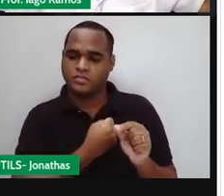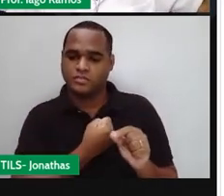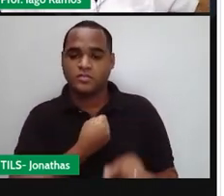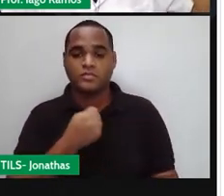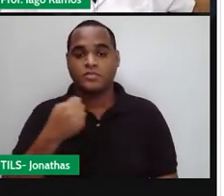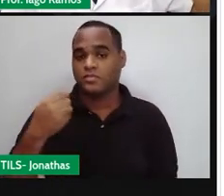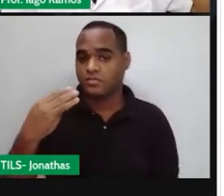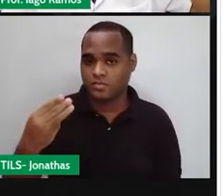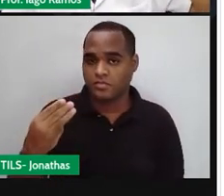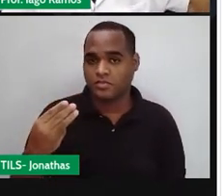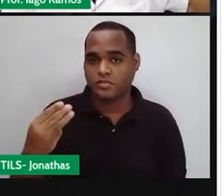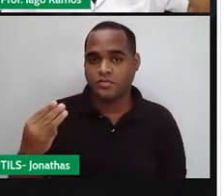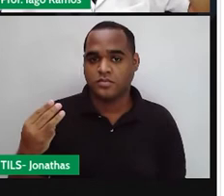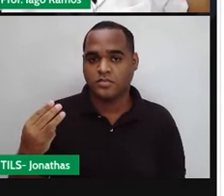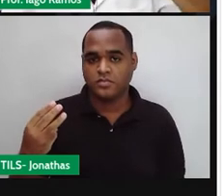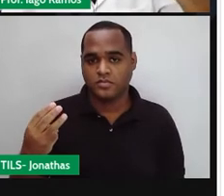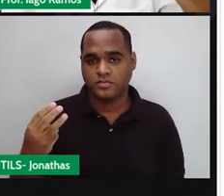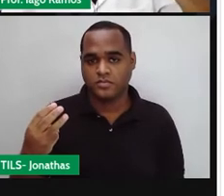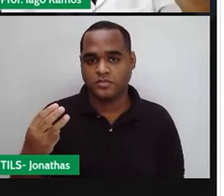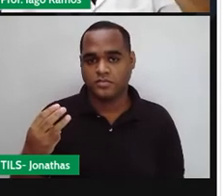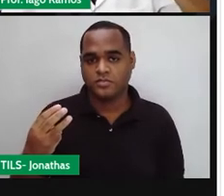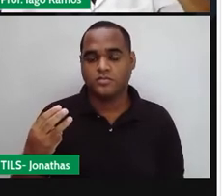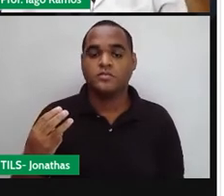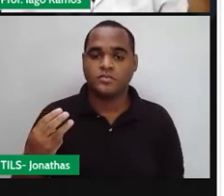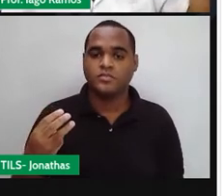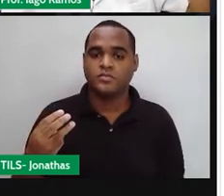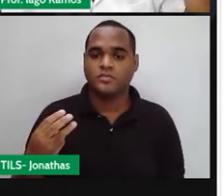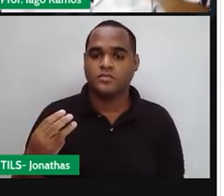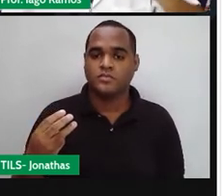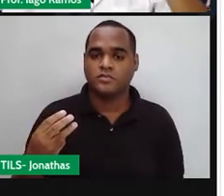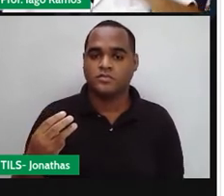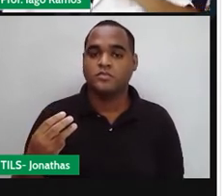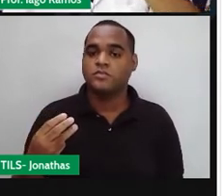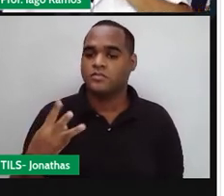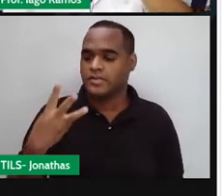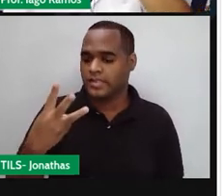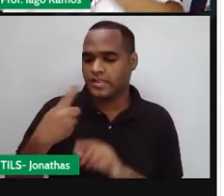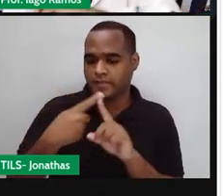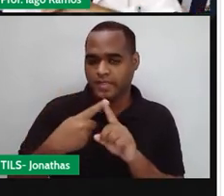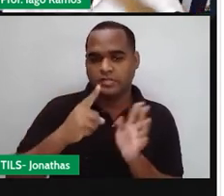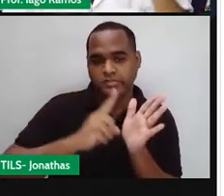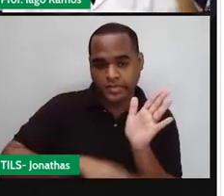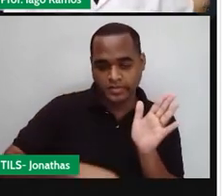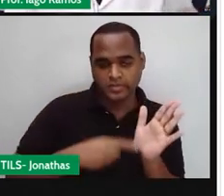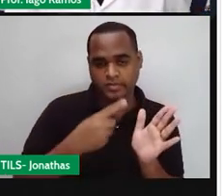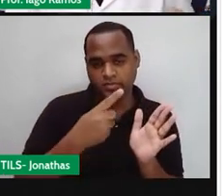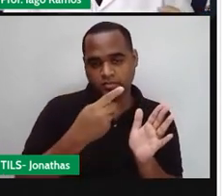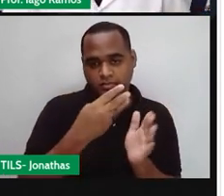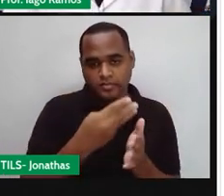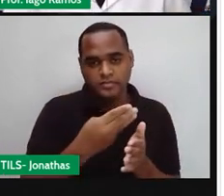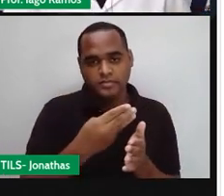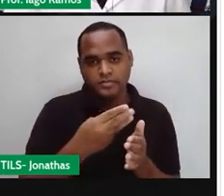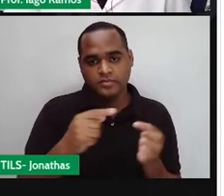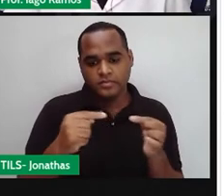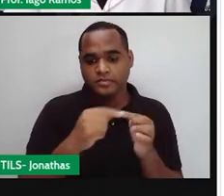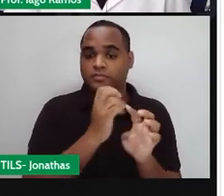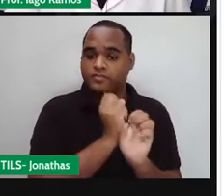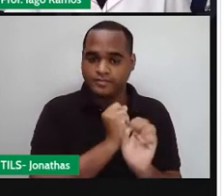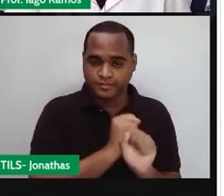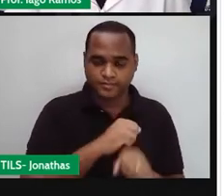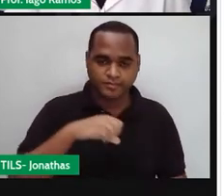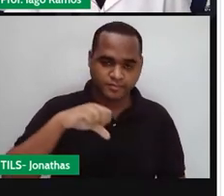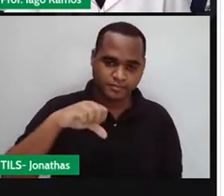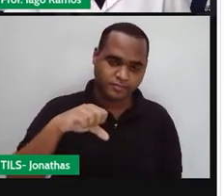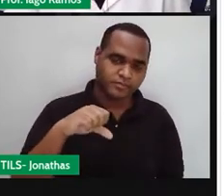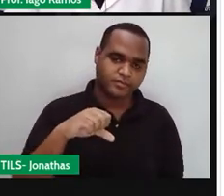Tá? Mas vamos lá. Se a gente pensar em três, três vezes menos três vai ter que dar nove, porque aqui é nove